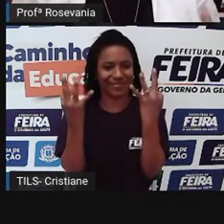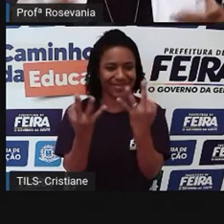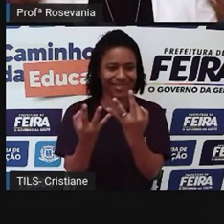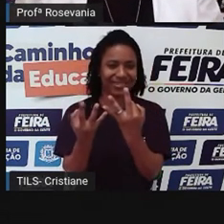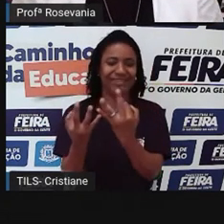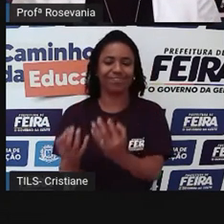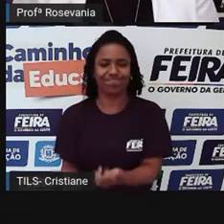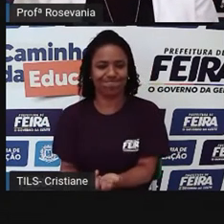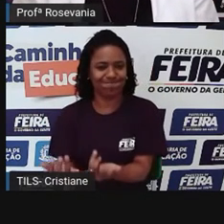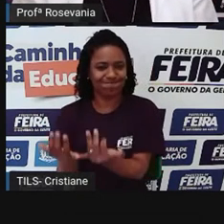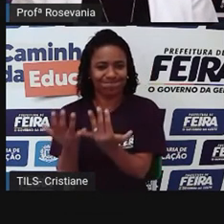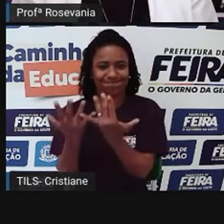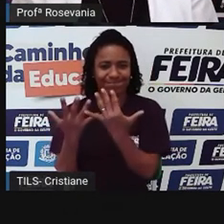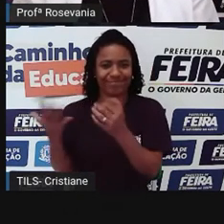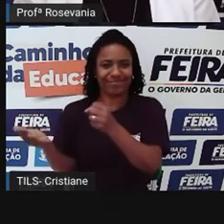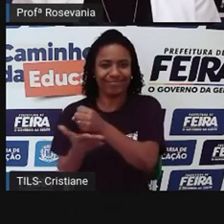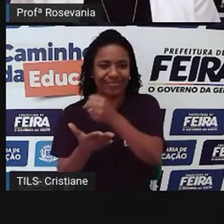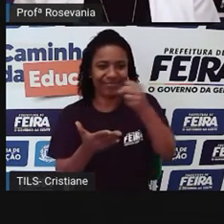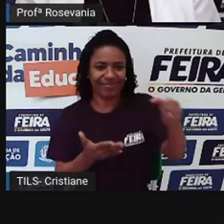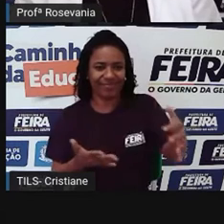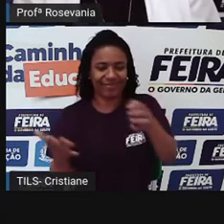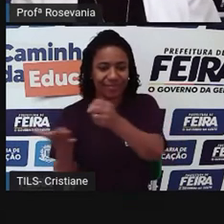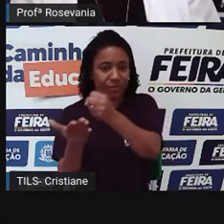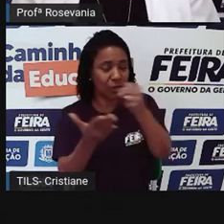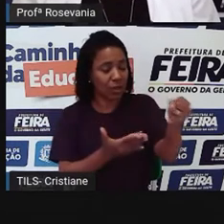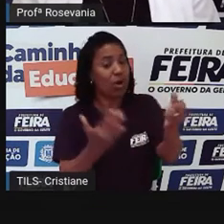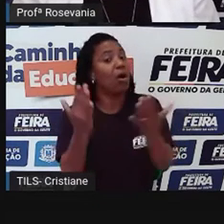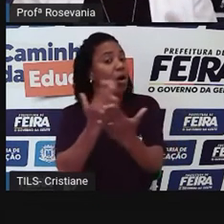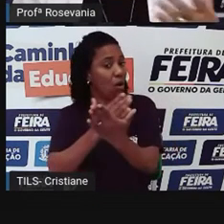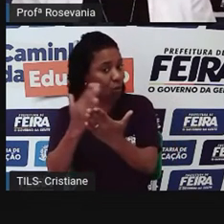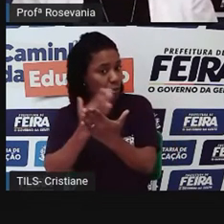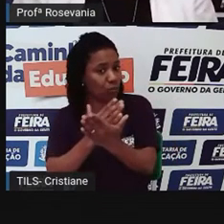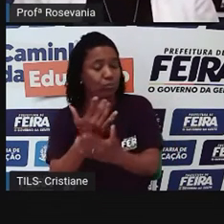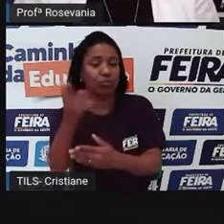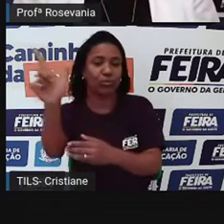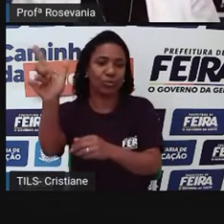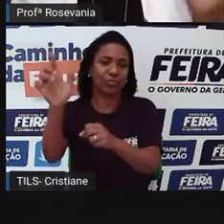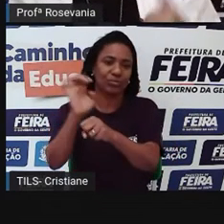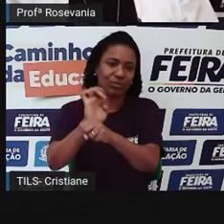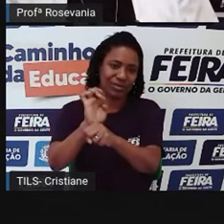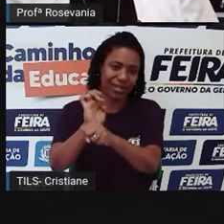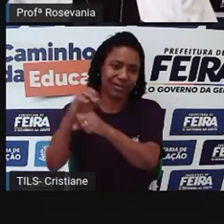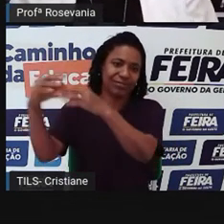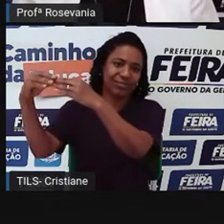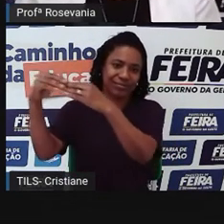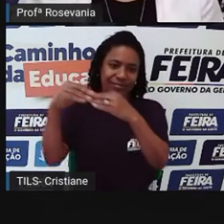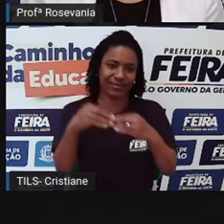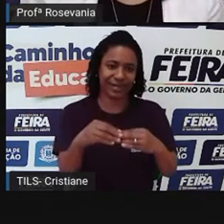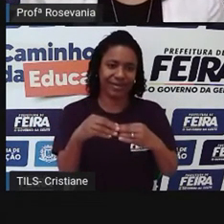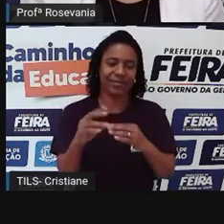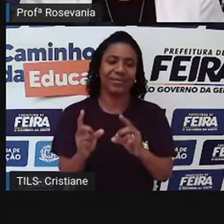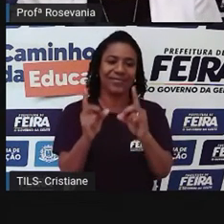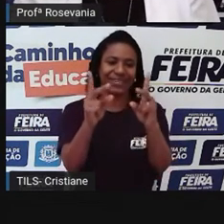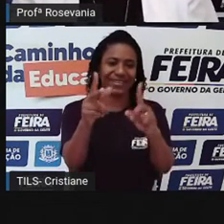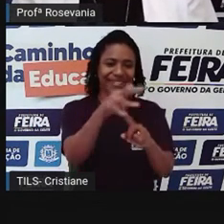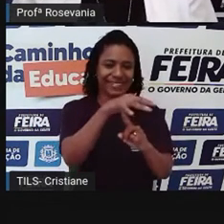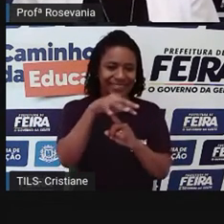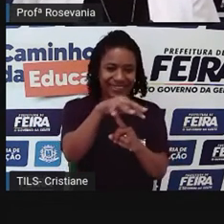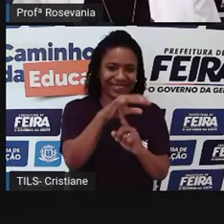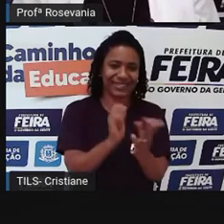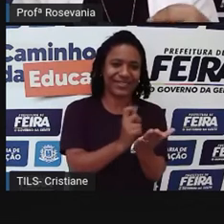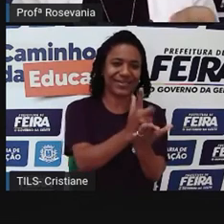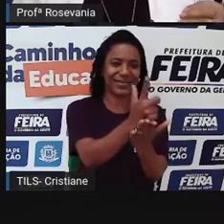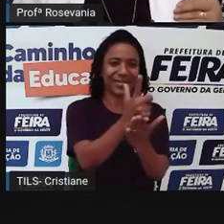mas muitos desses produtos aí vêm da agricultura familiar direto lá para essas barraquinhas e depois para nossa mesa.